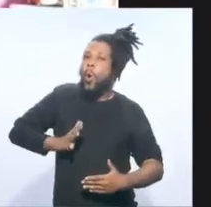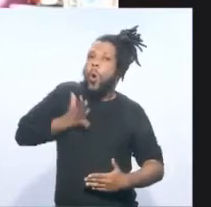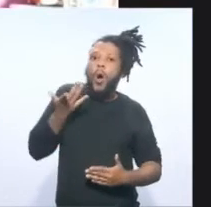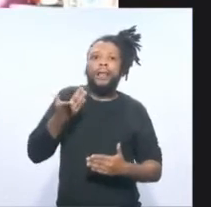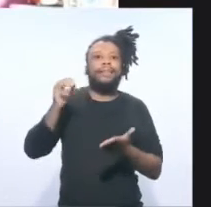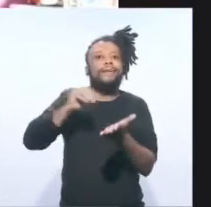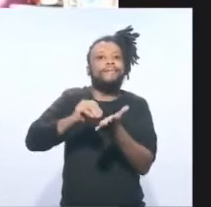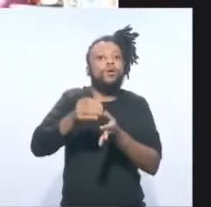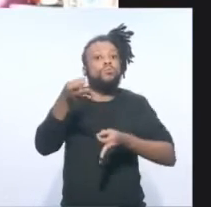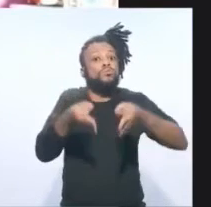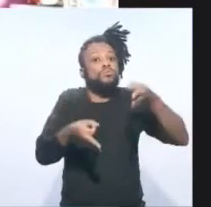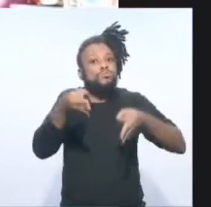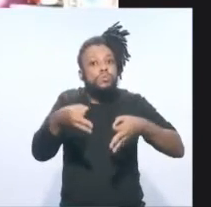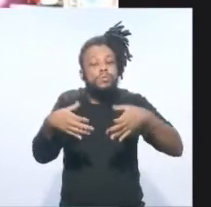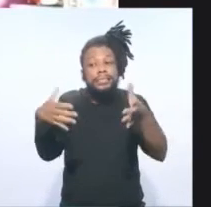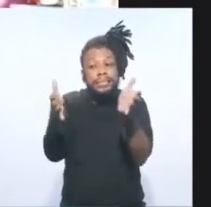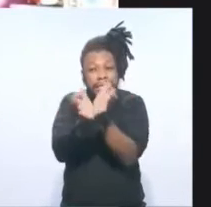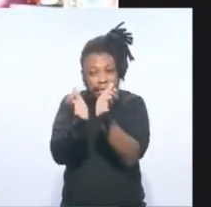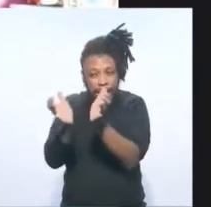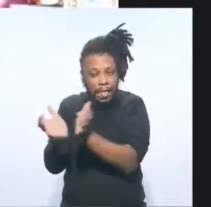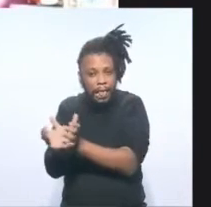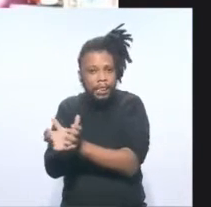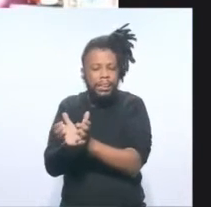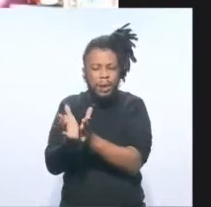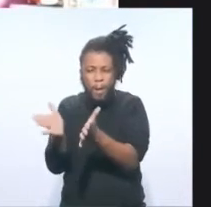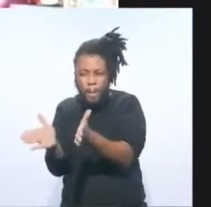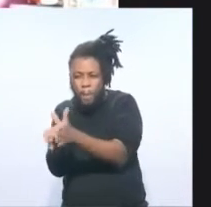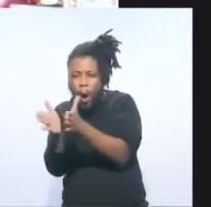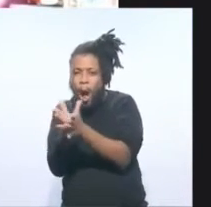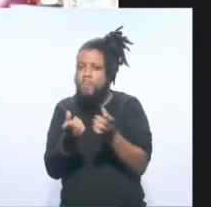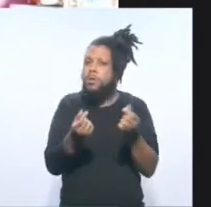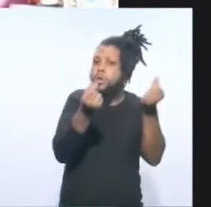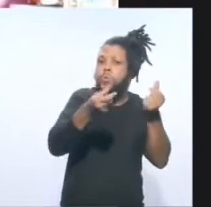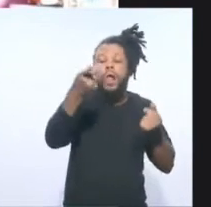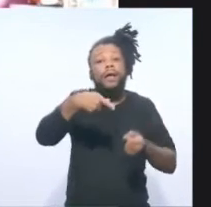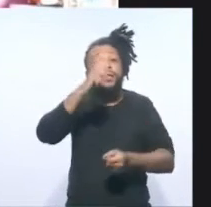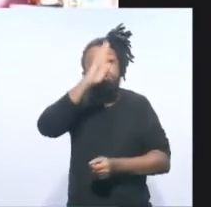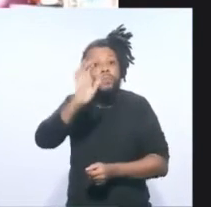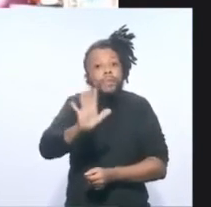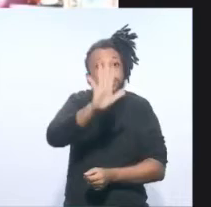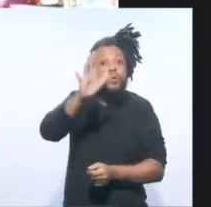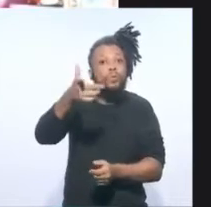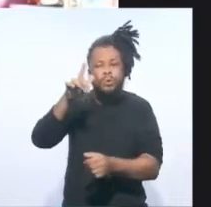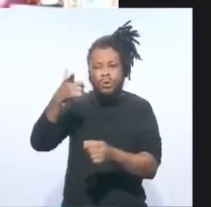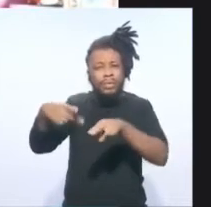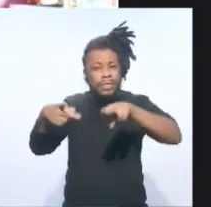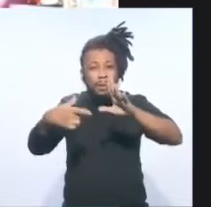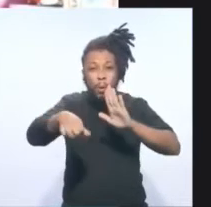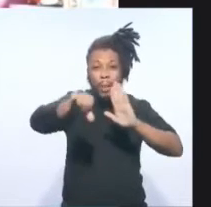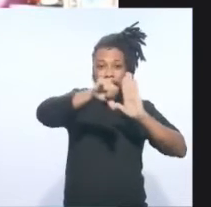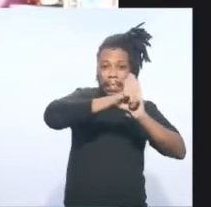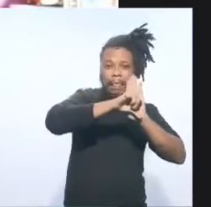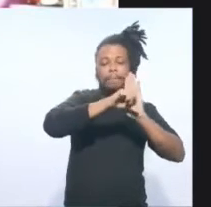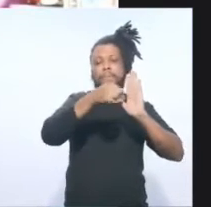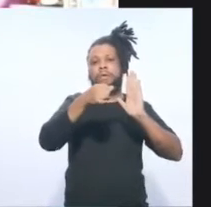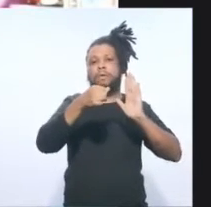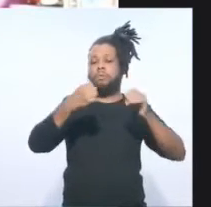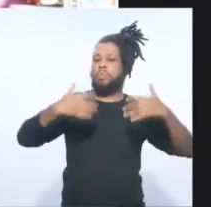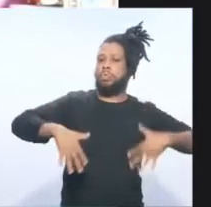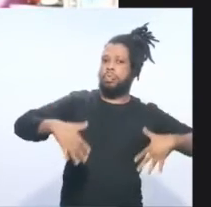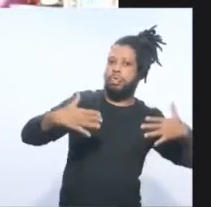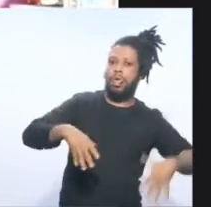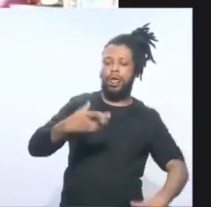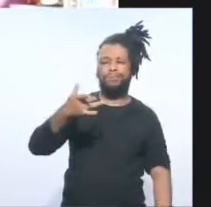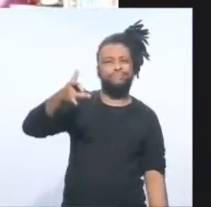nosso país. E o seu crime, o costume em vigor de banalização das mortes dos